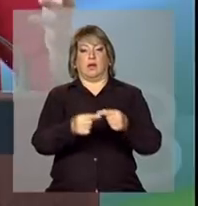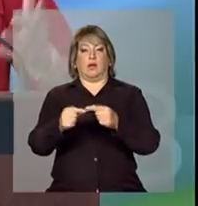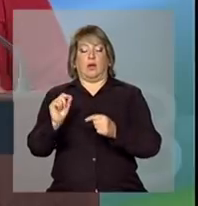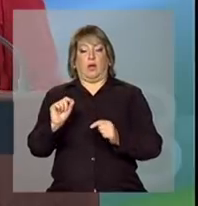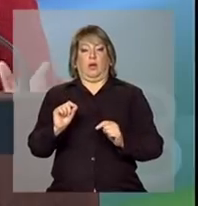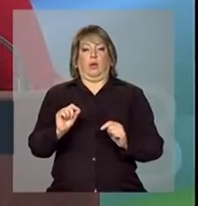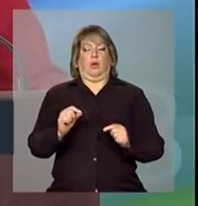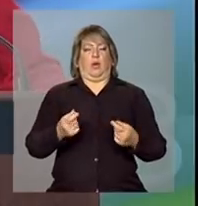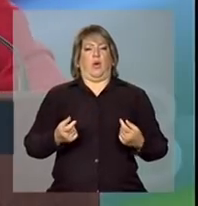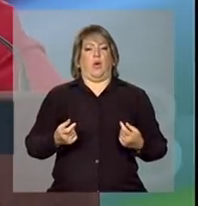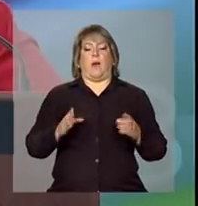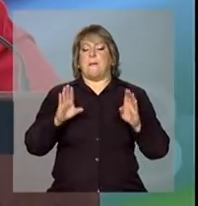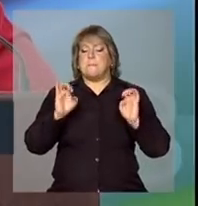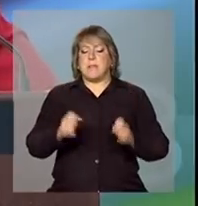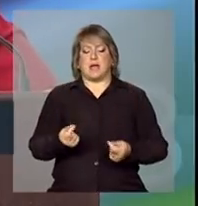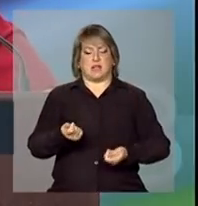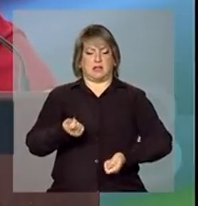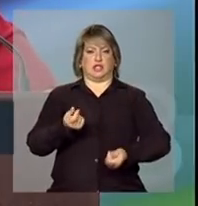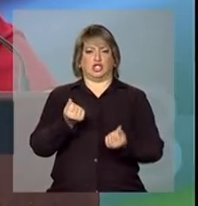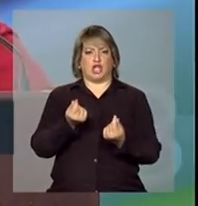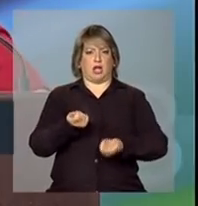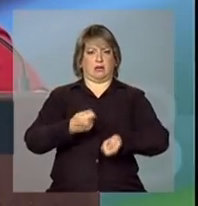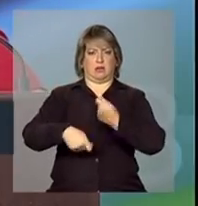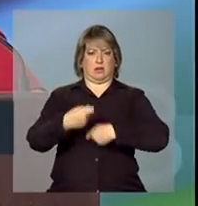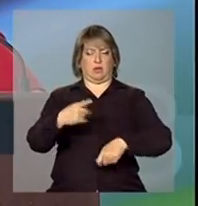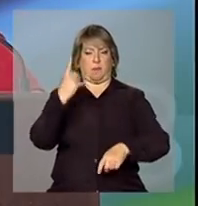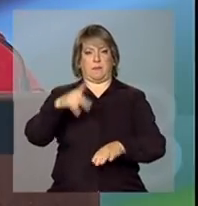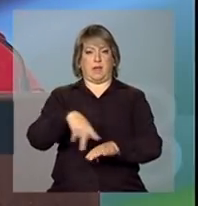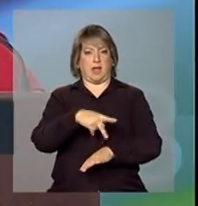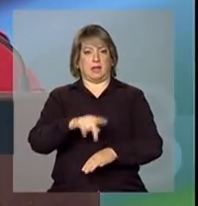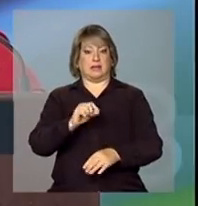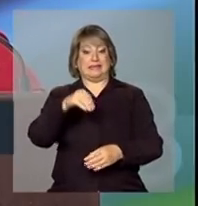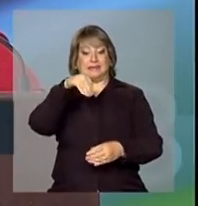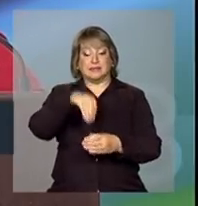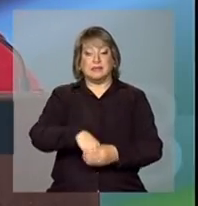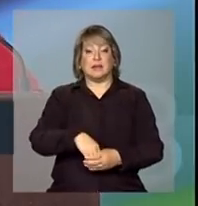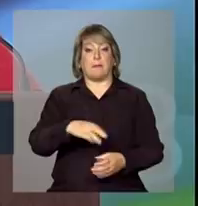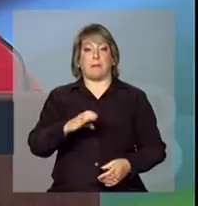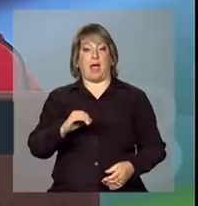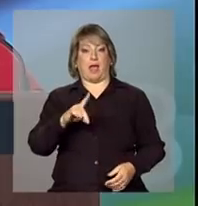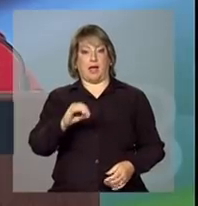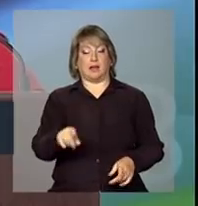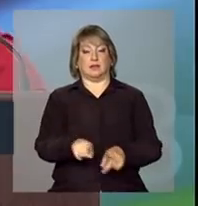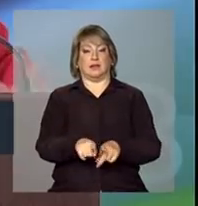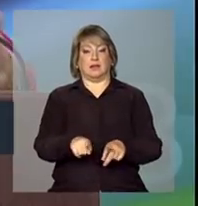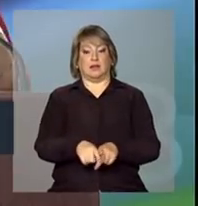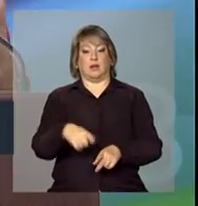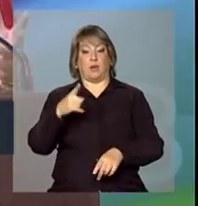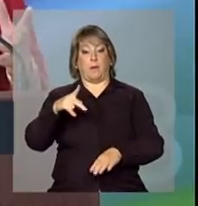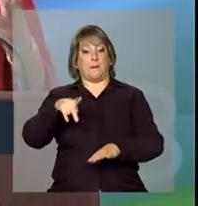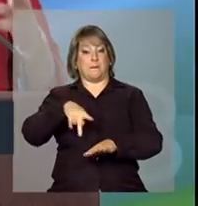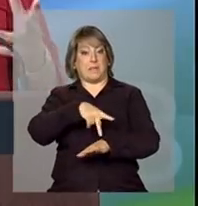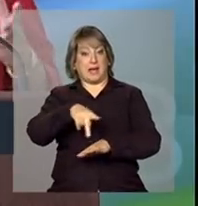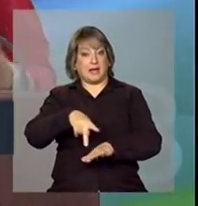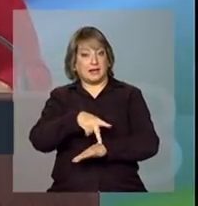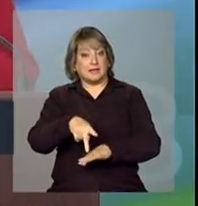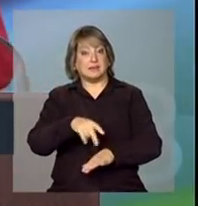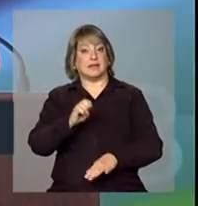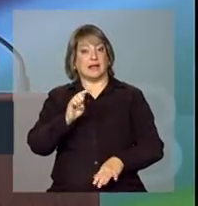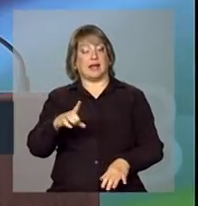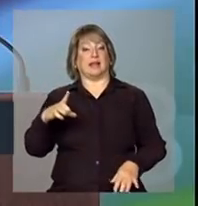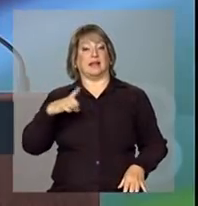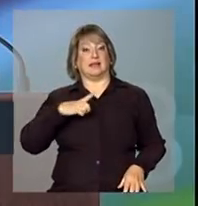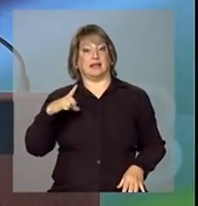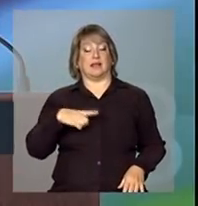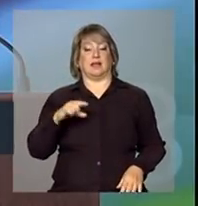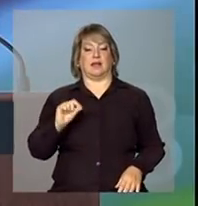país, que é seu mercado interno também, que é um dos momentos estratégicos de um país é ter capacidade de